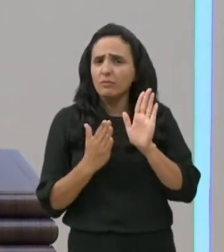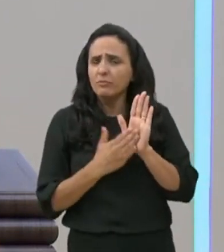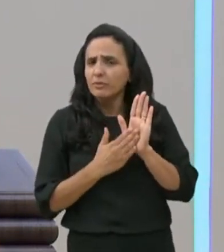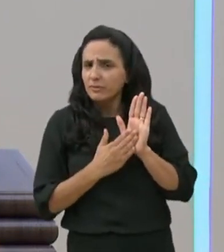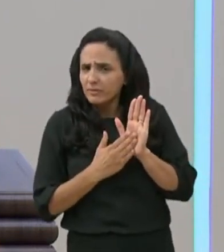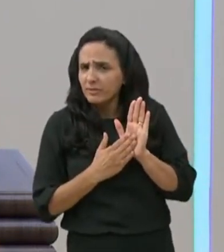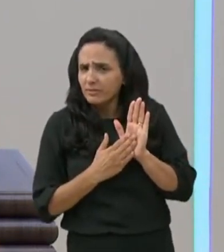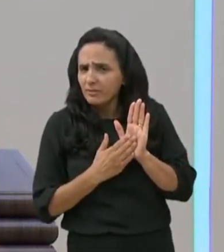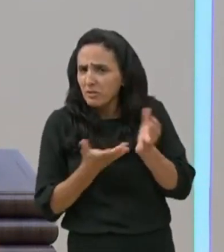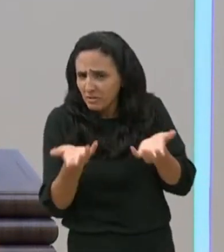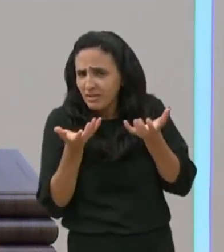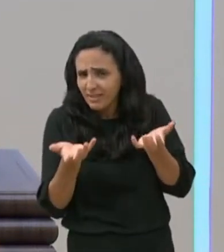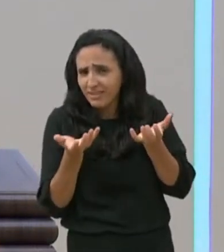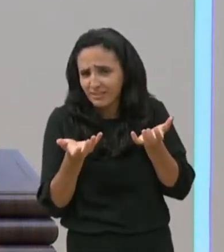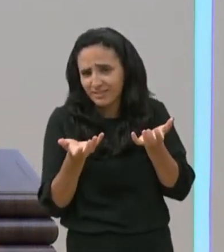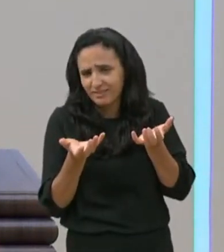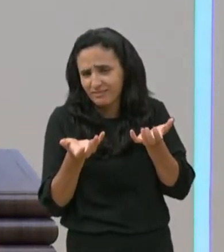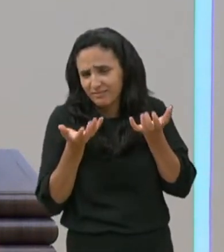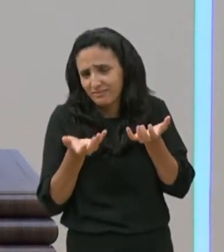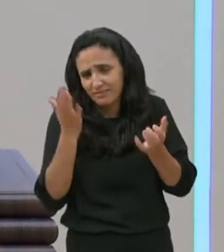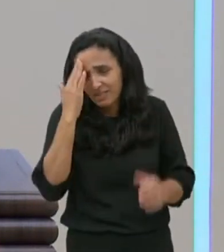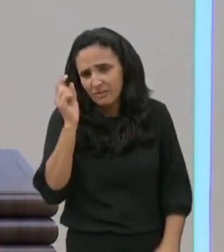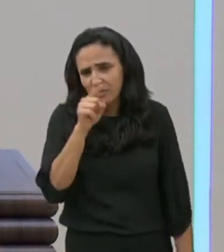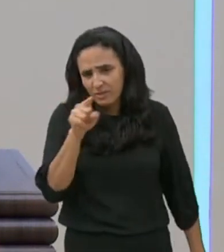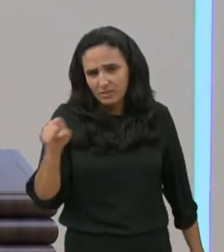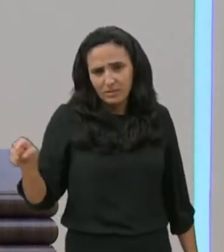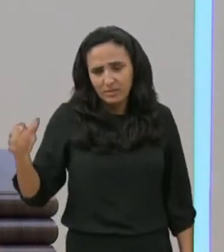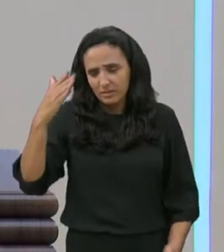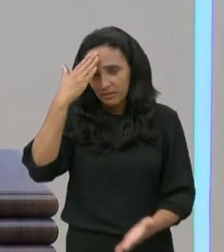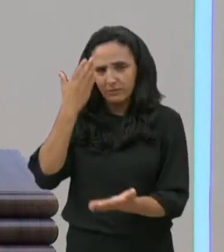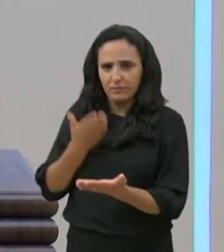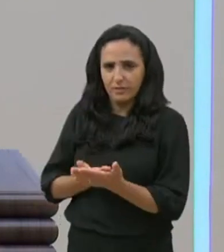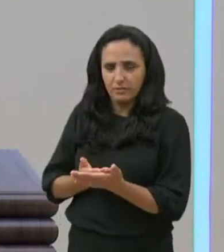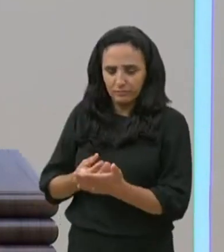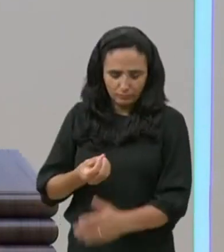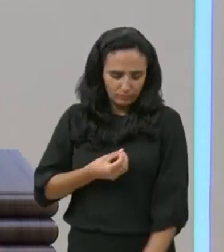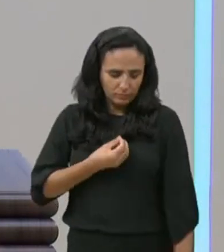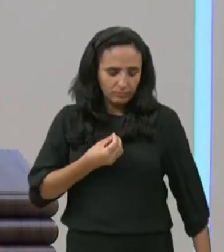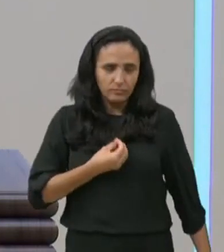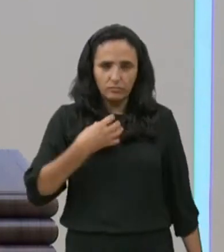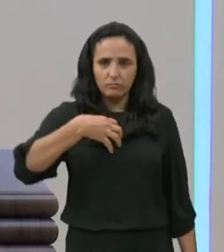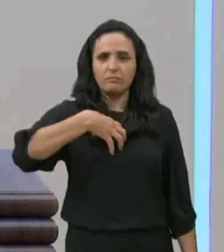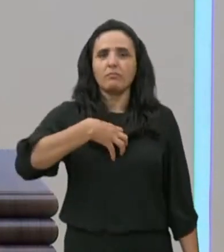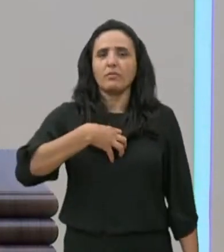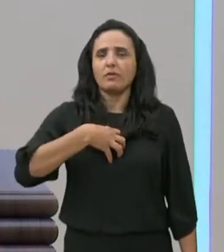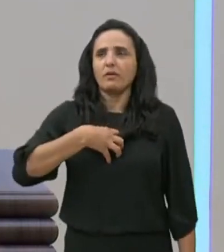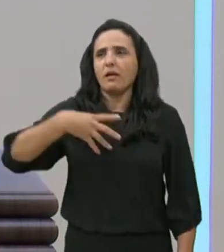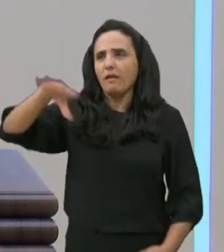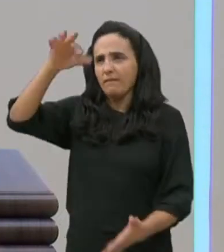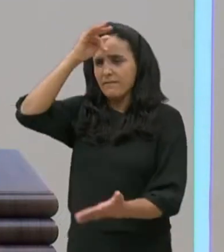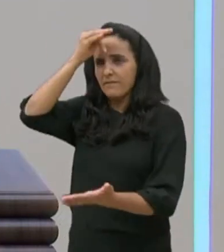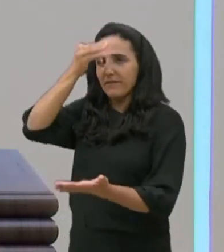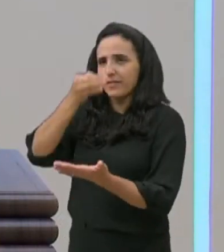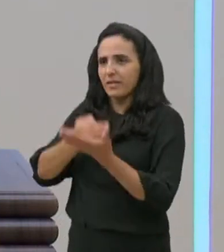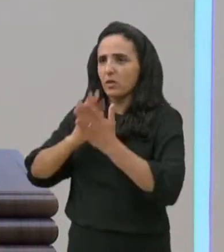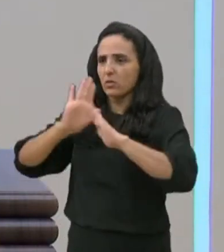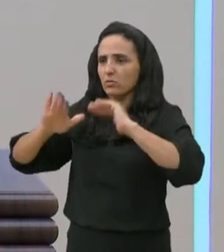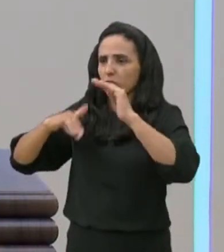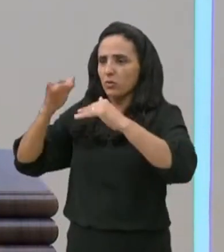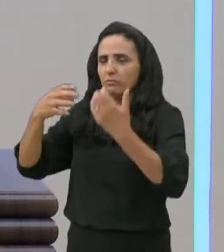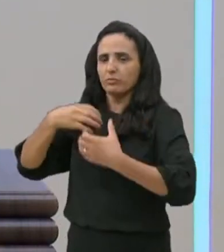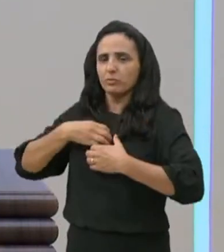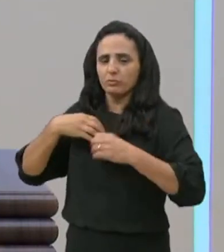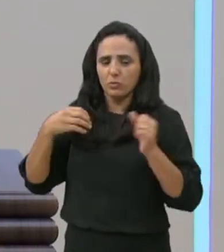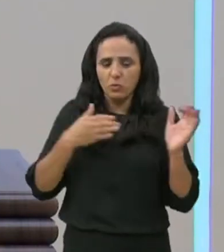sua fé, você, está crendo, sua fé, está viva, sua fé, está ativa, se não